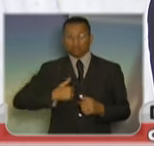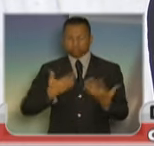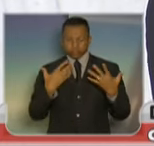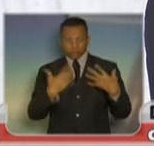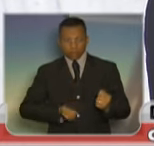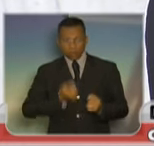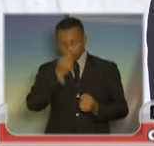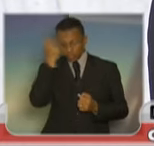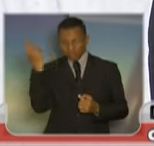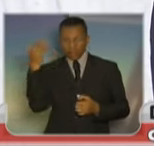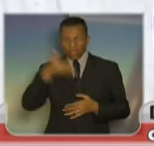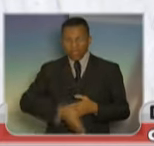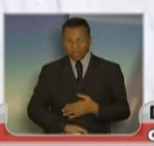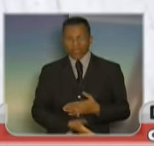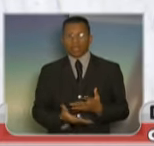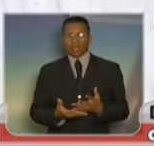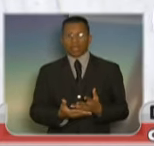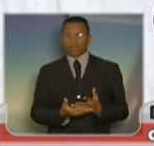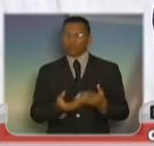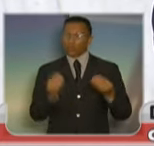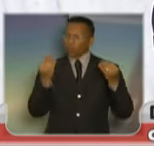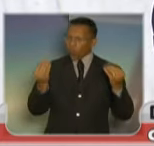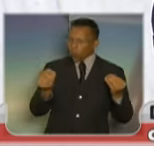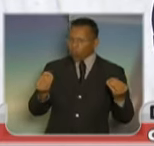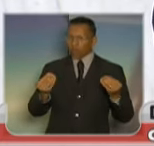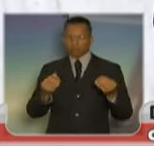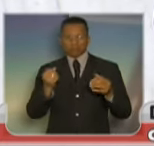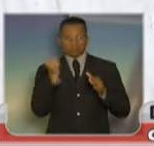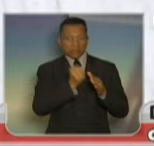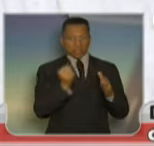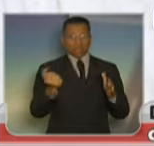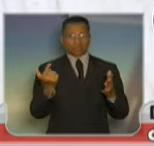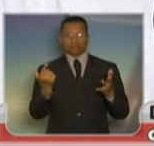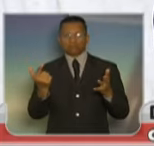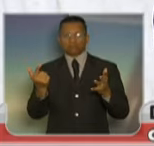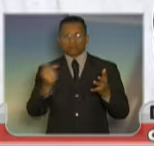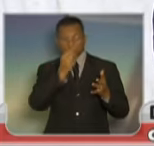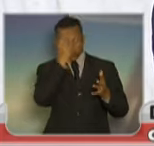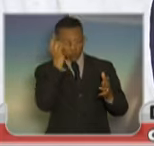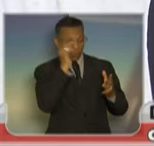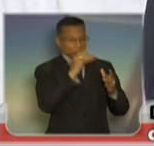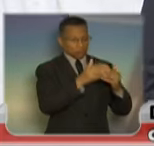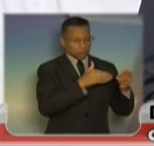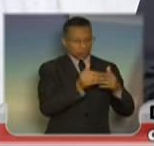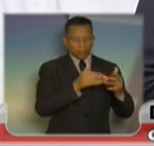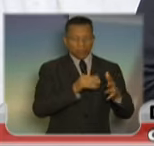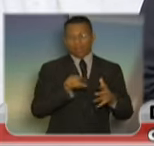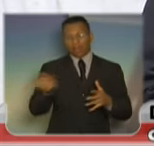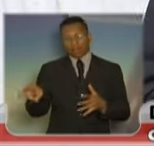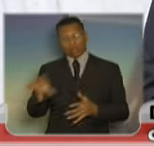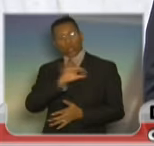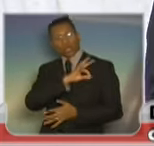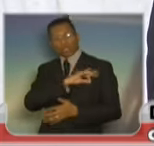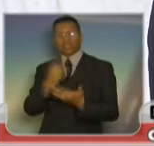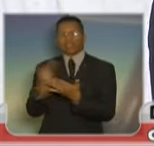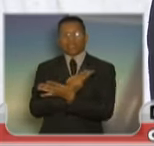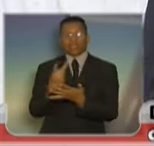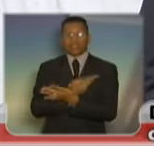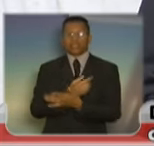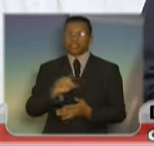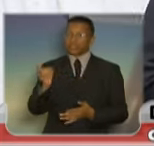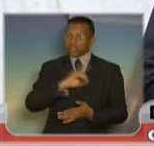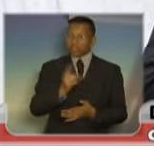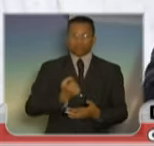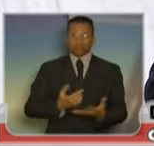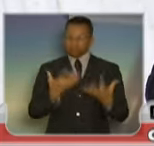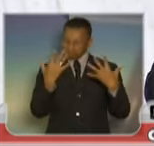defender criminosos contra a morte de policiais e de cidadãos decentes. Nós não podemos aceitar que se mostre